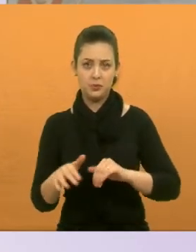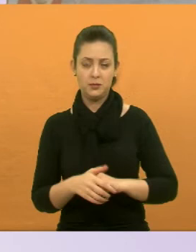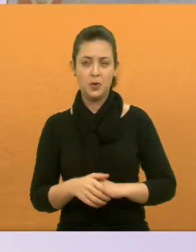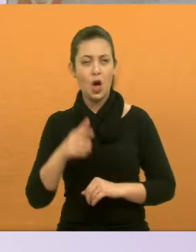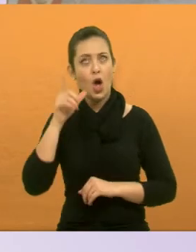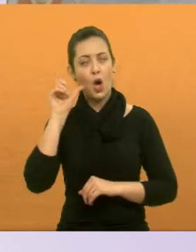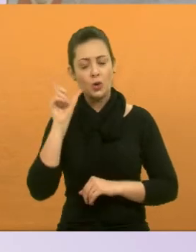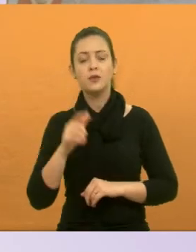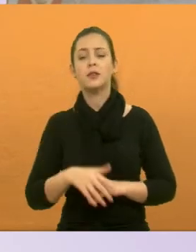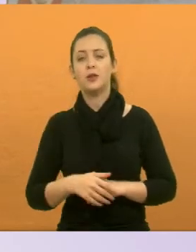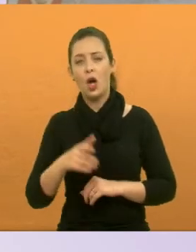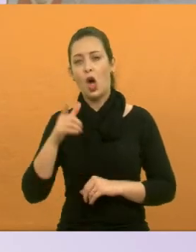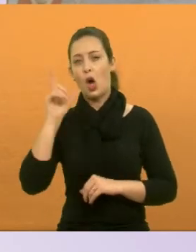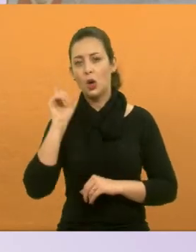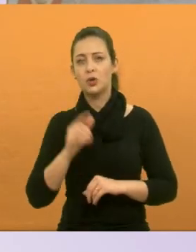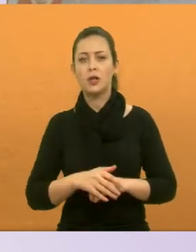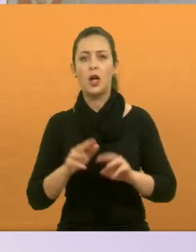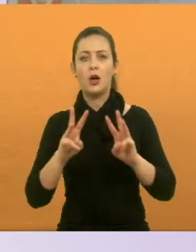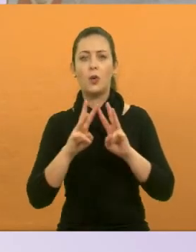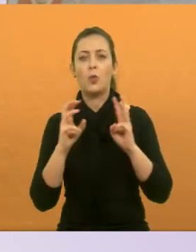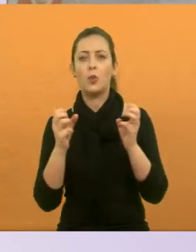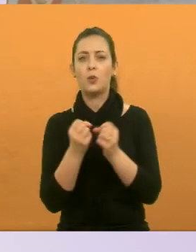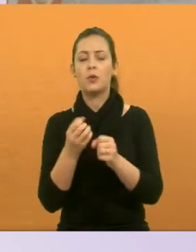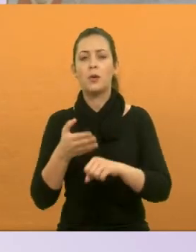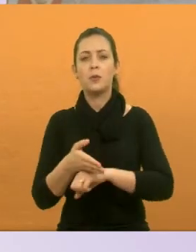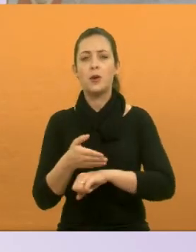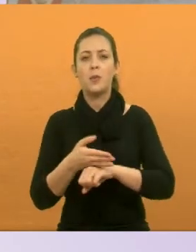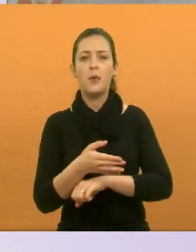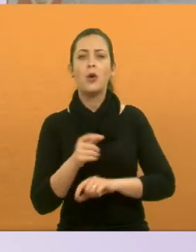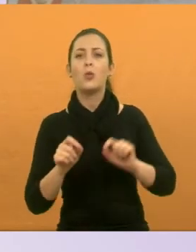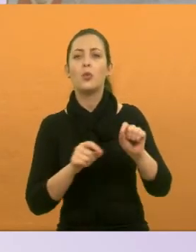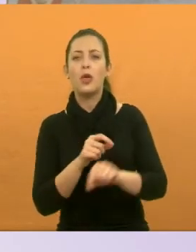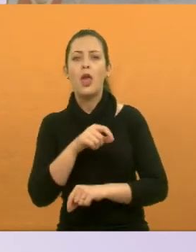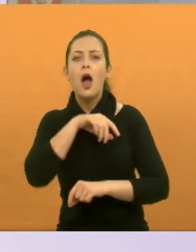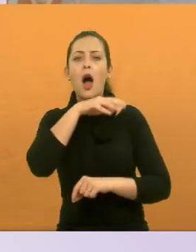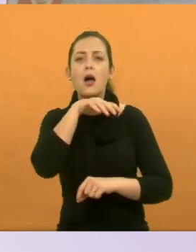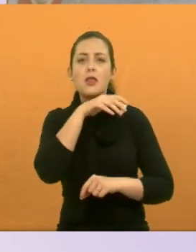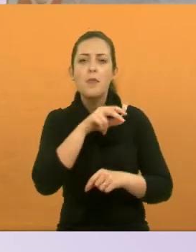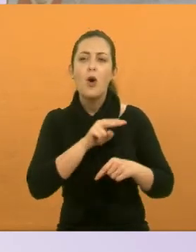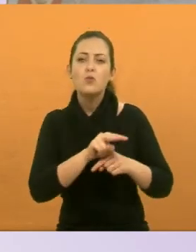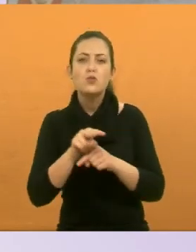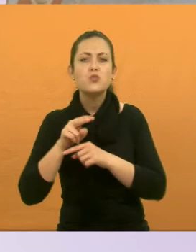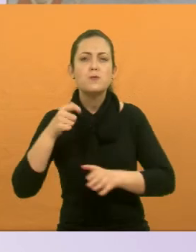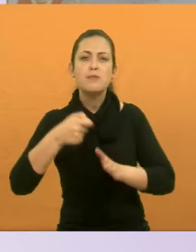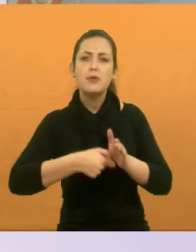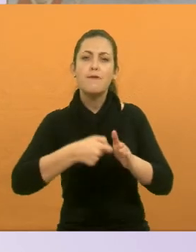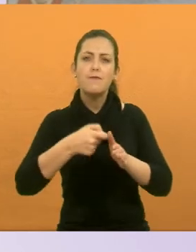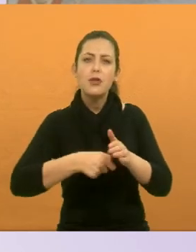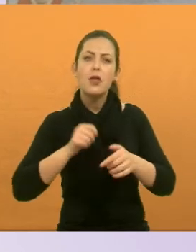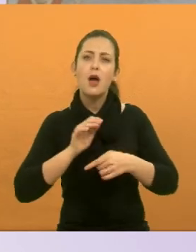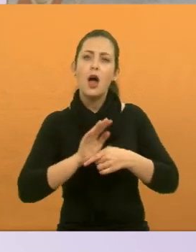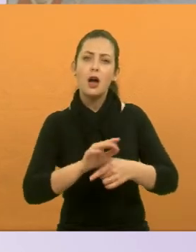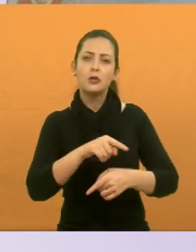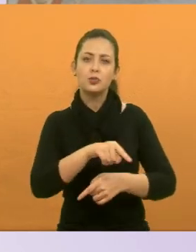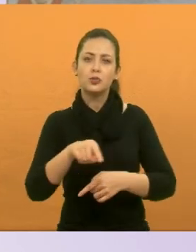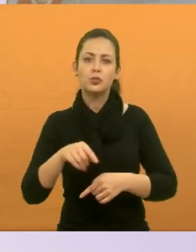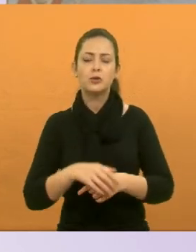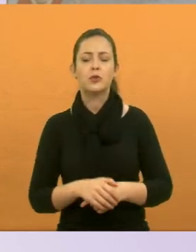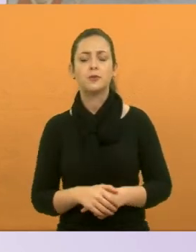ontem, eu participei de um workshop de defesa animal no Educar Mais Jacareí. Nossa, foi superlegal. A